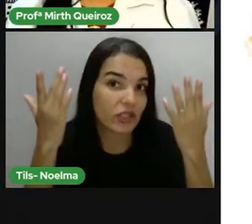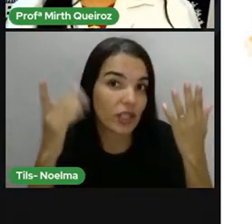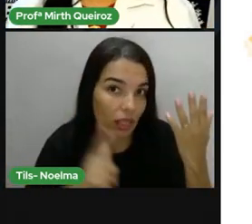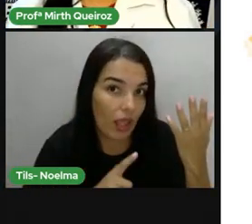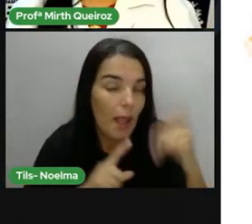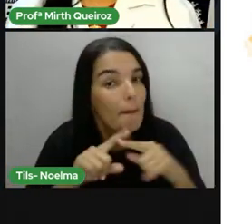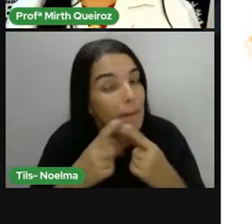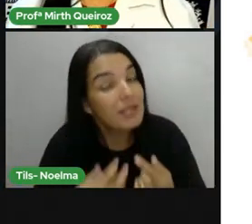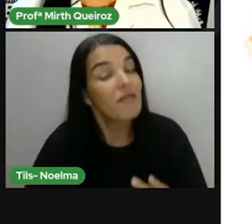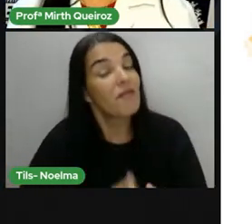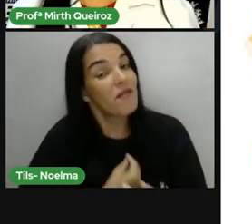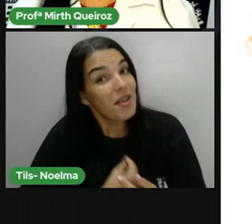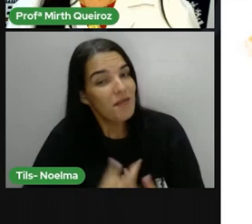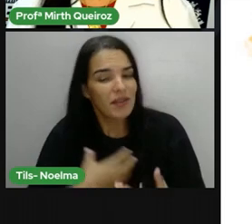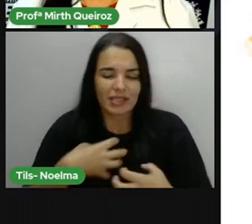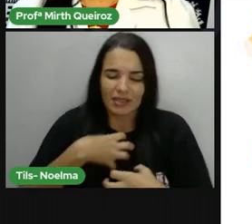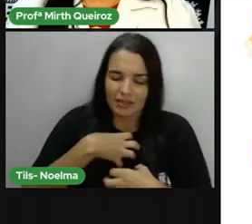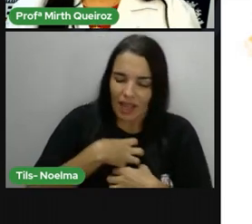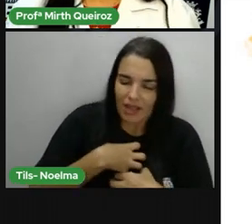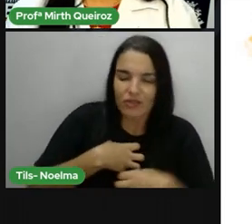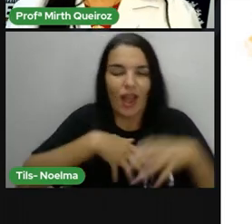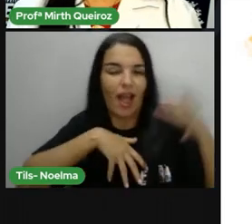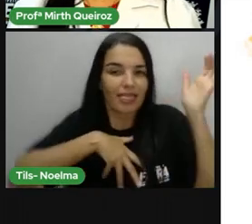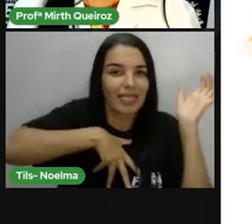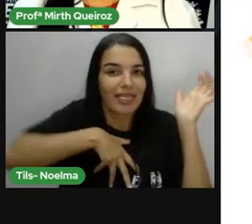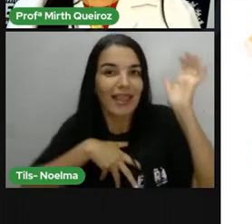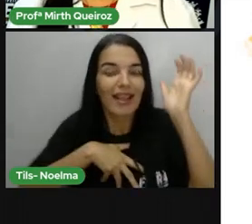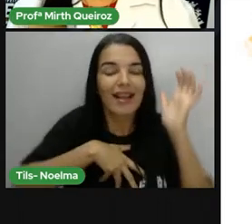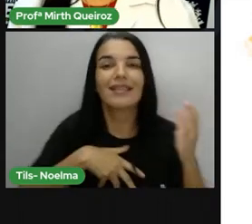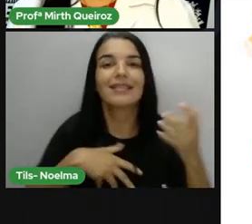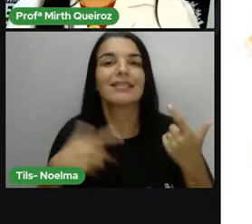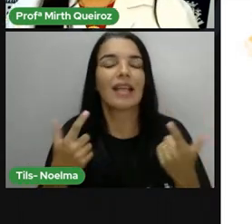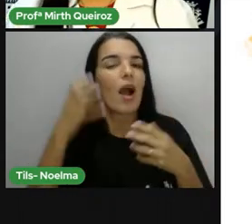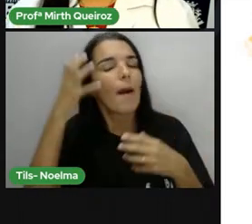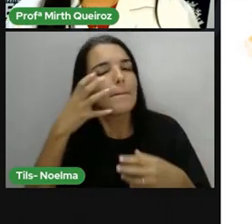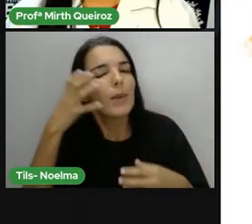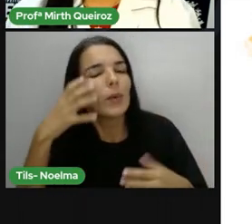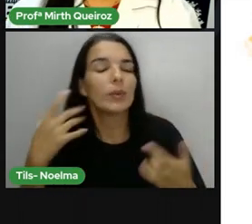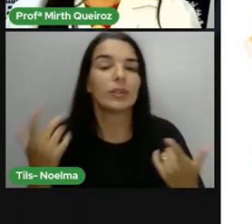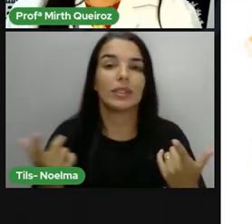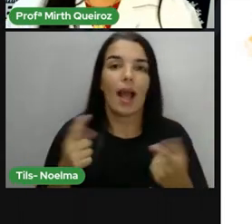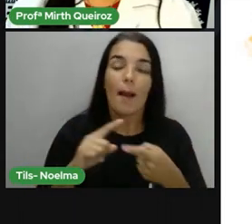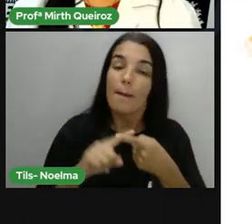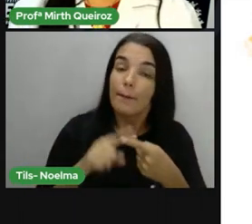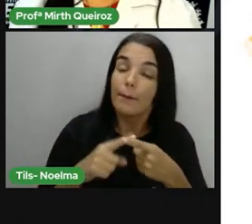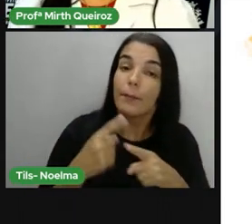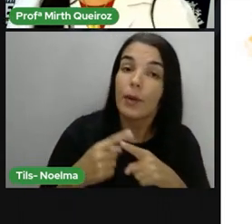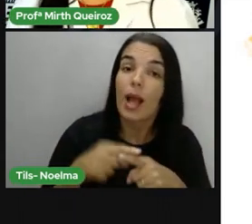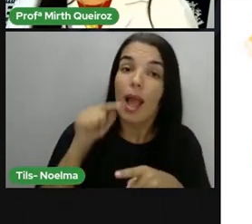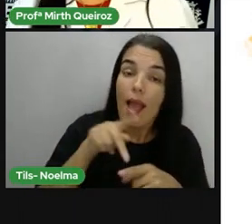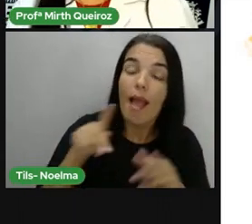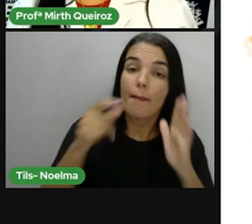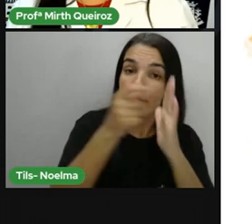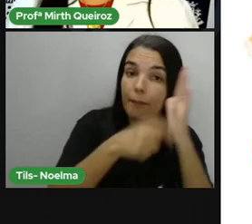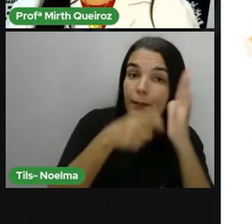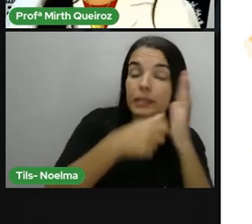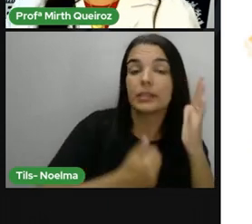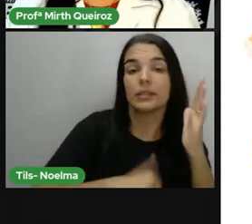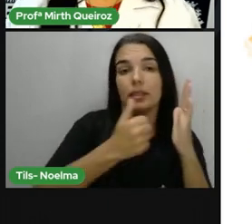você vive aquilo ali, né? Uma dança, uma música, né? É um patrimônio